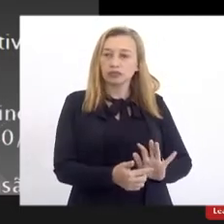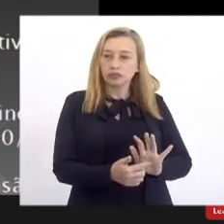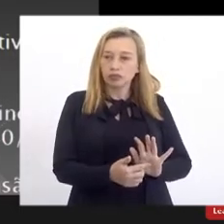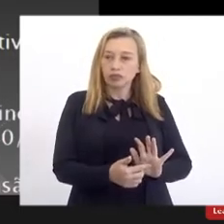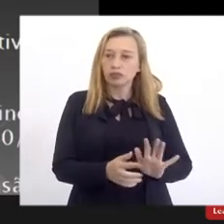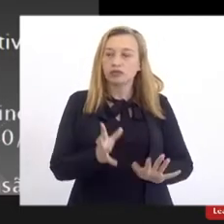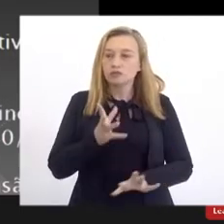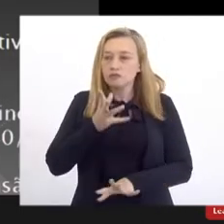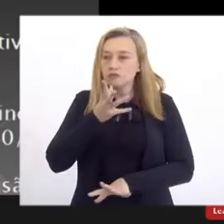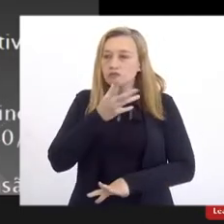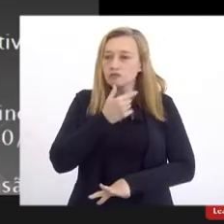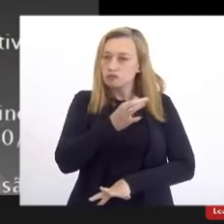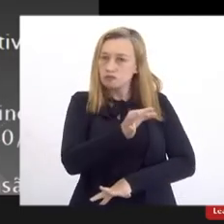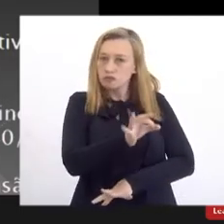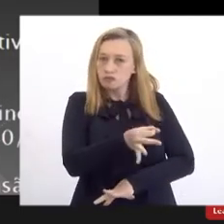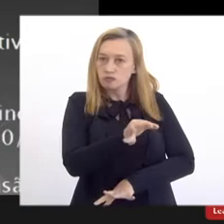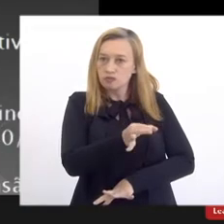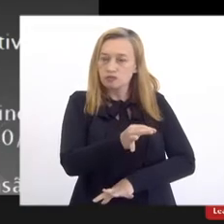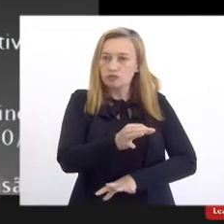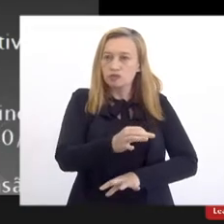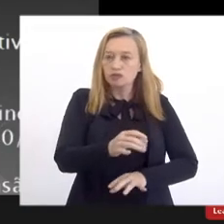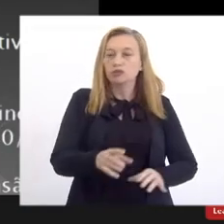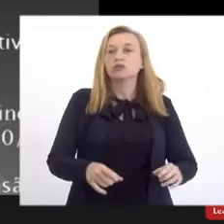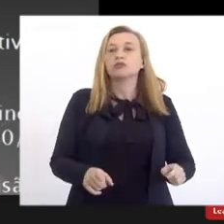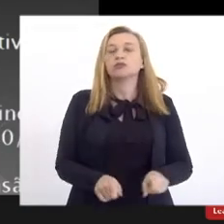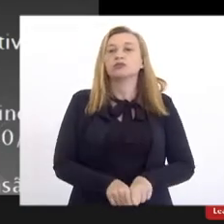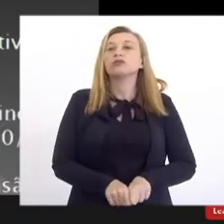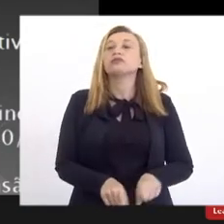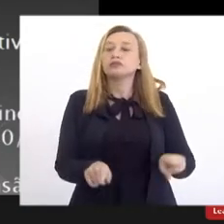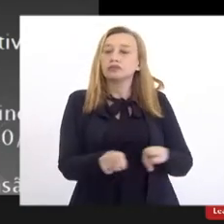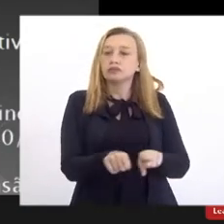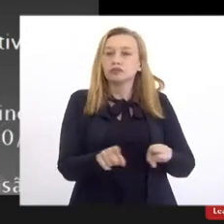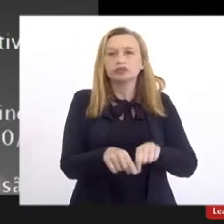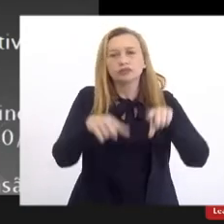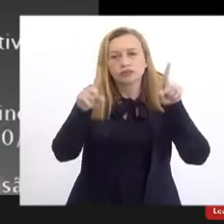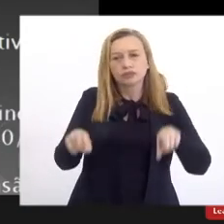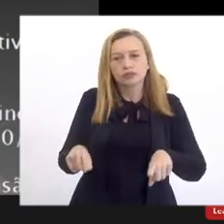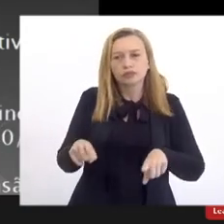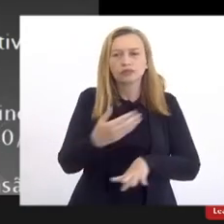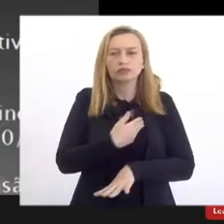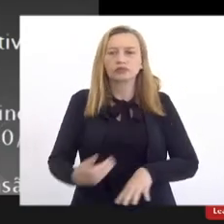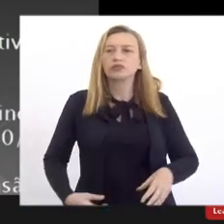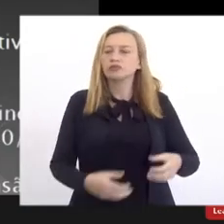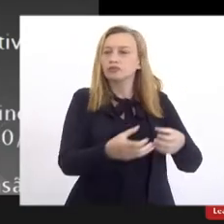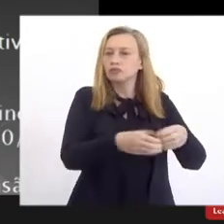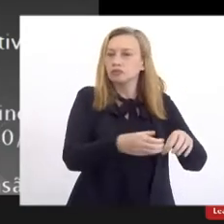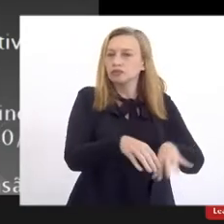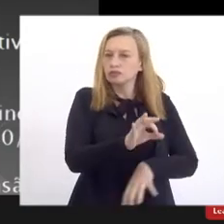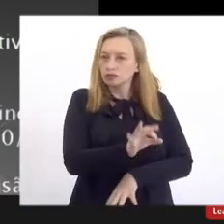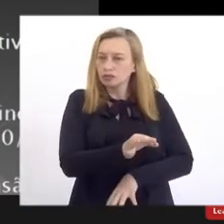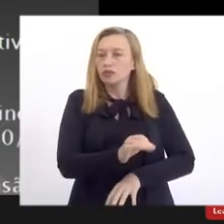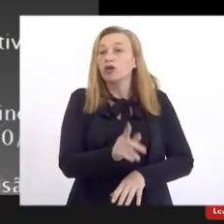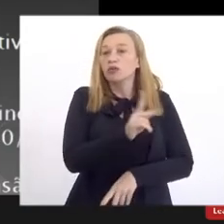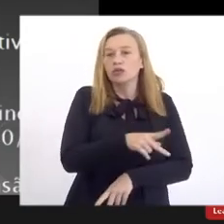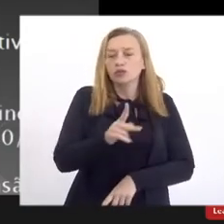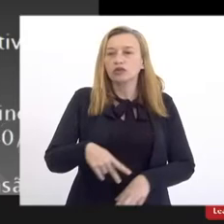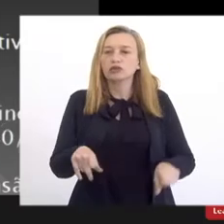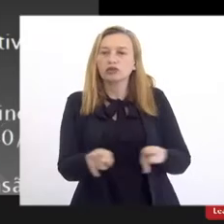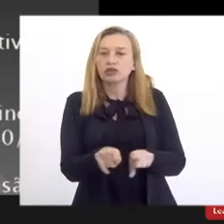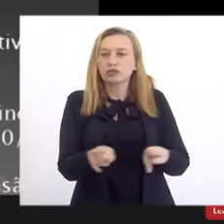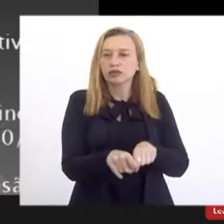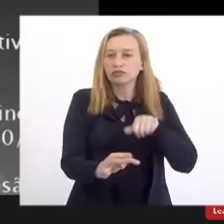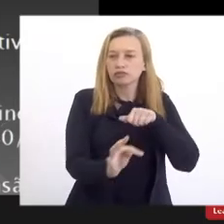institucional, o que envolve bastante servidores, né, concursados professores e também